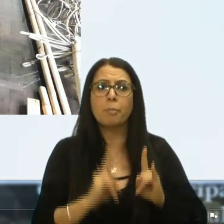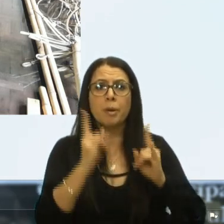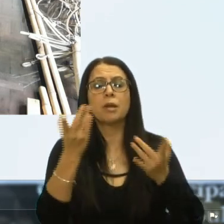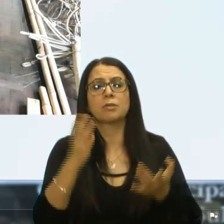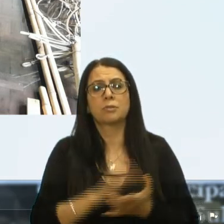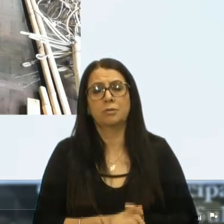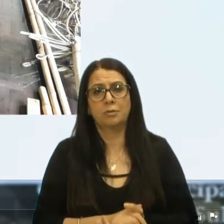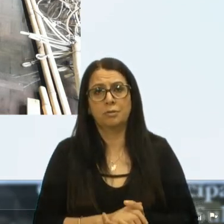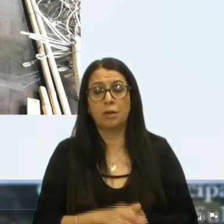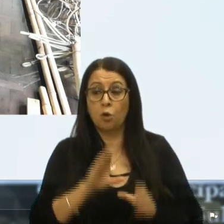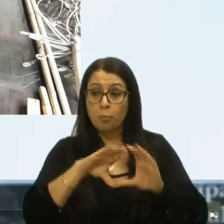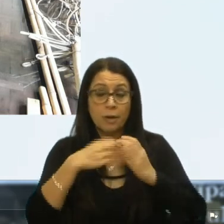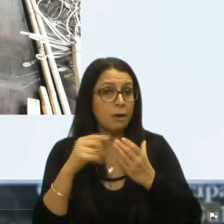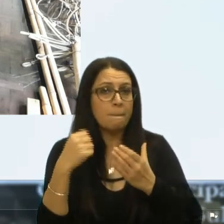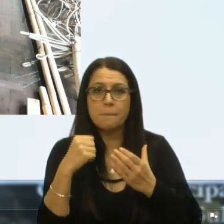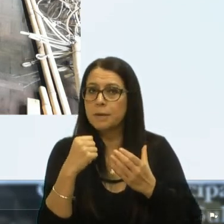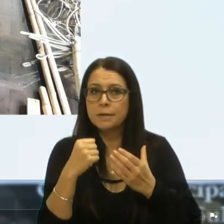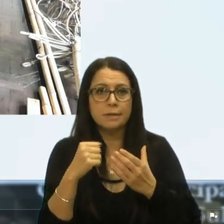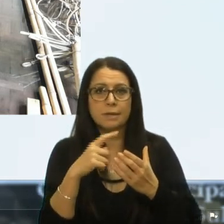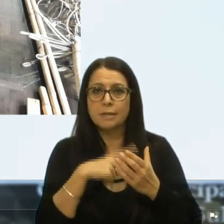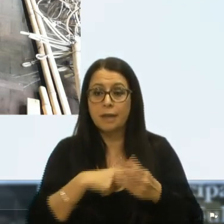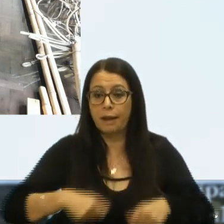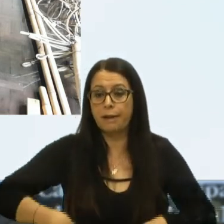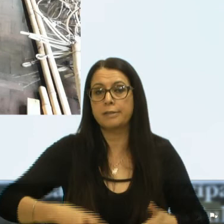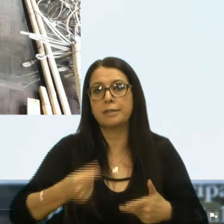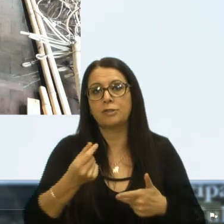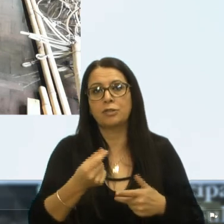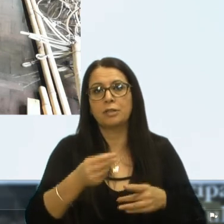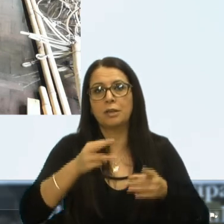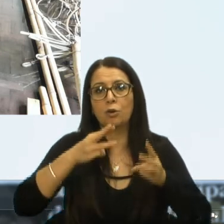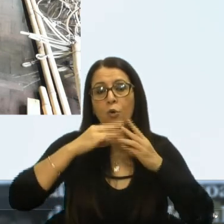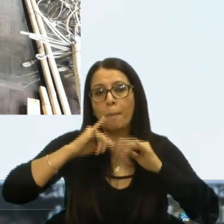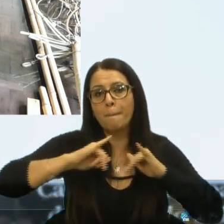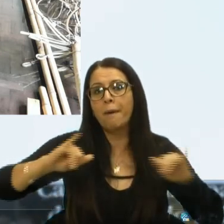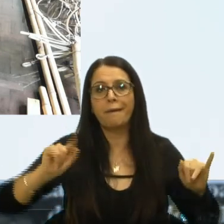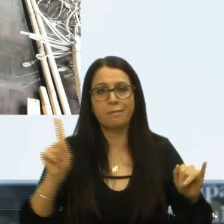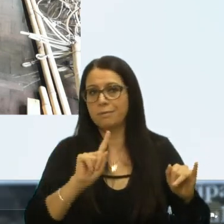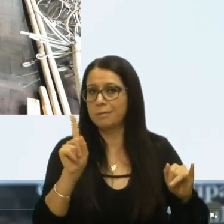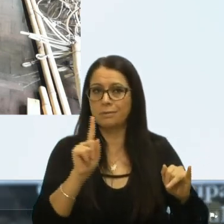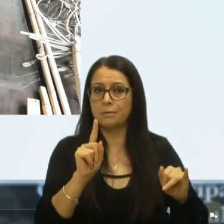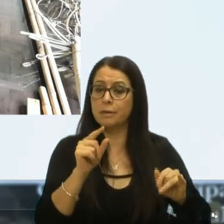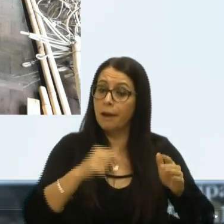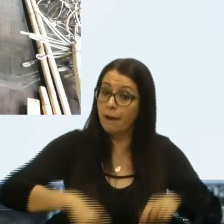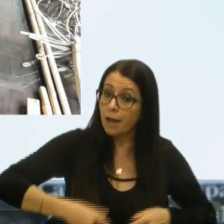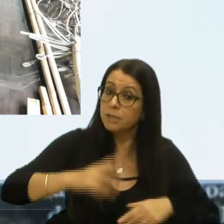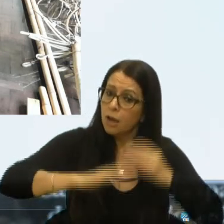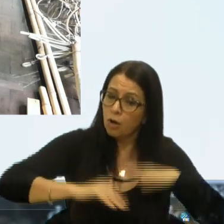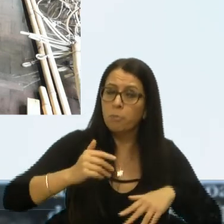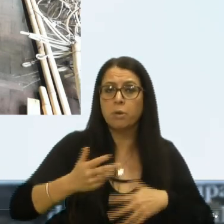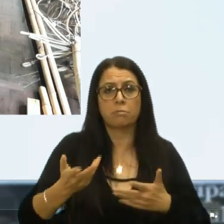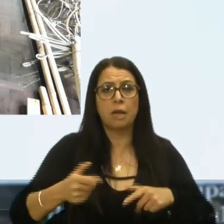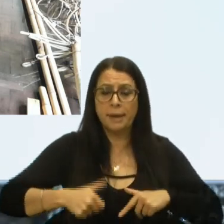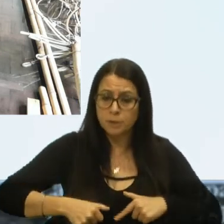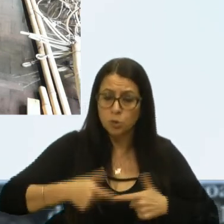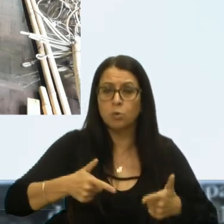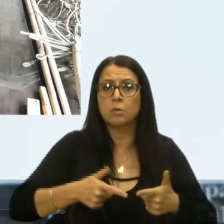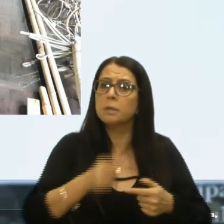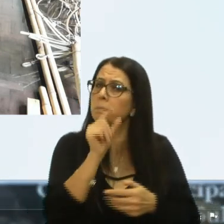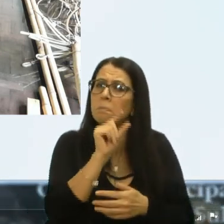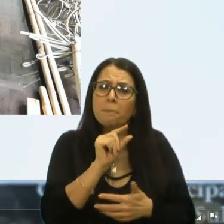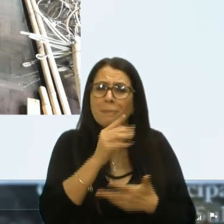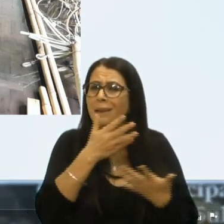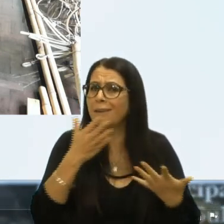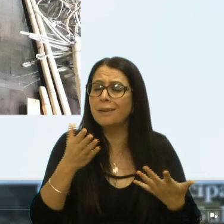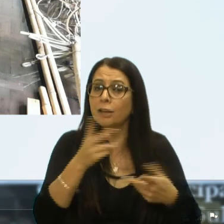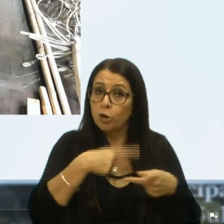A comunidade não precisa gastar dinheiro com marketing. Gaste com obra, ações, nem que seja bem pequenininha,